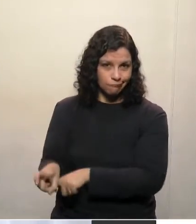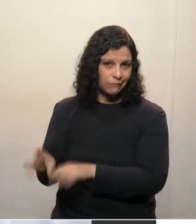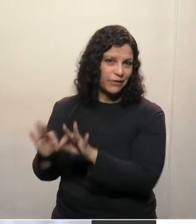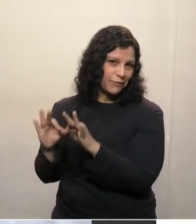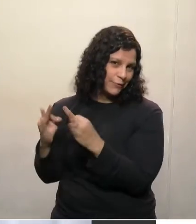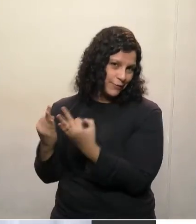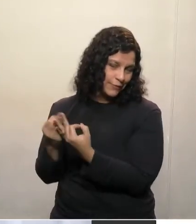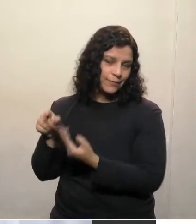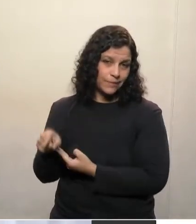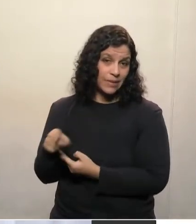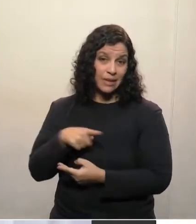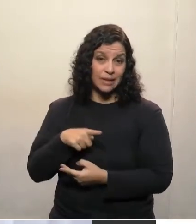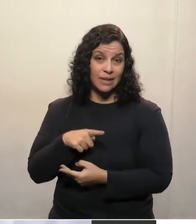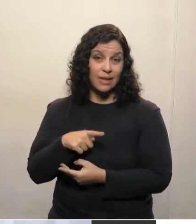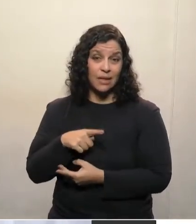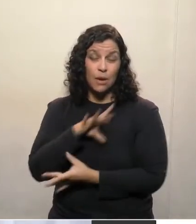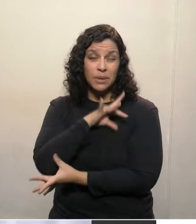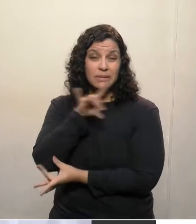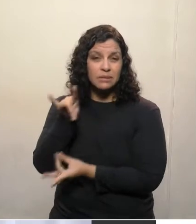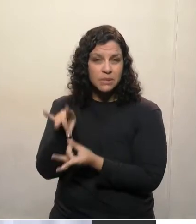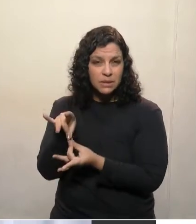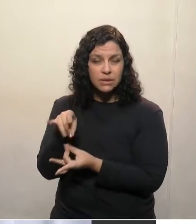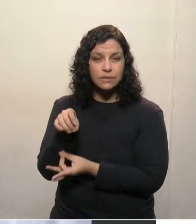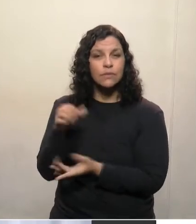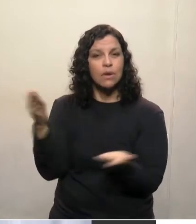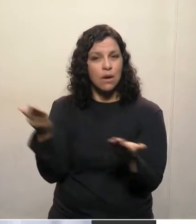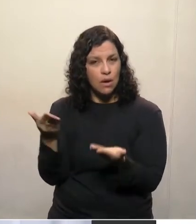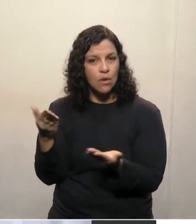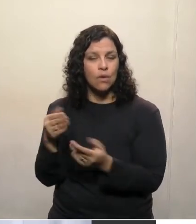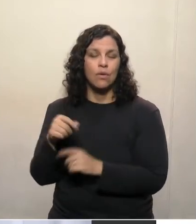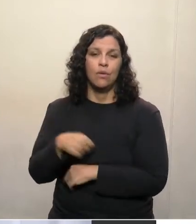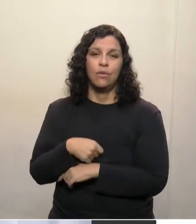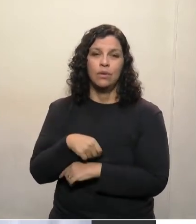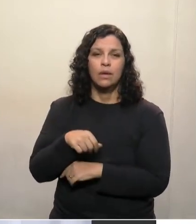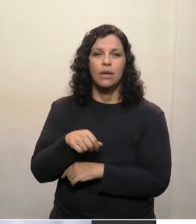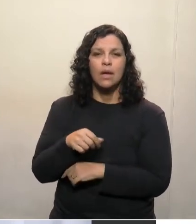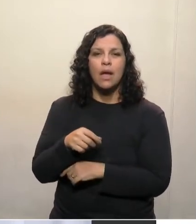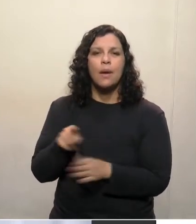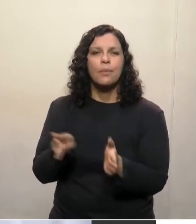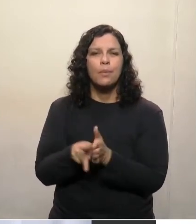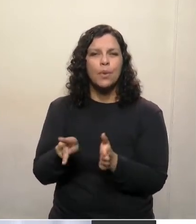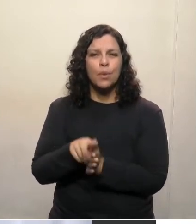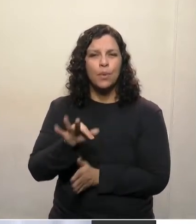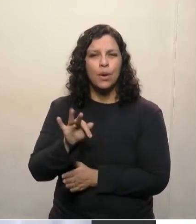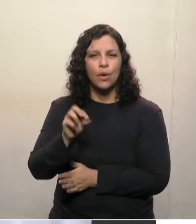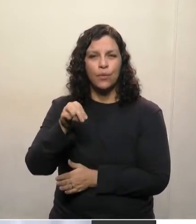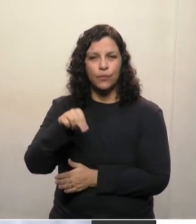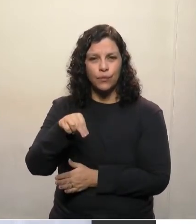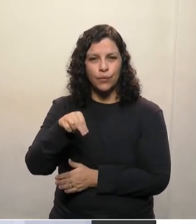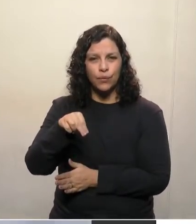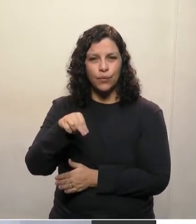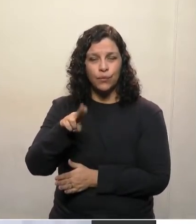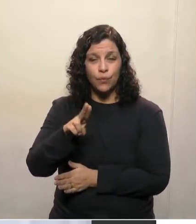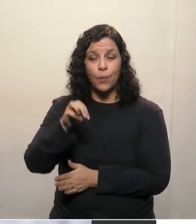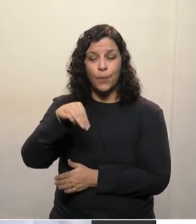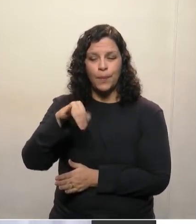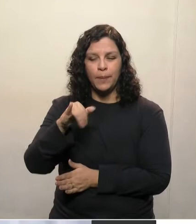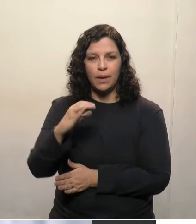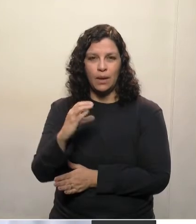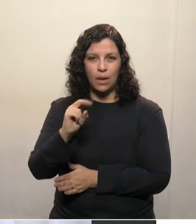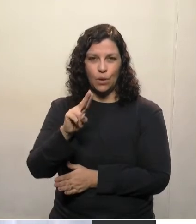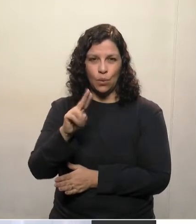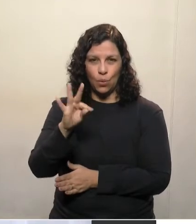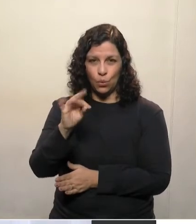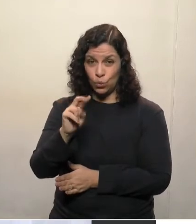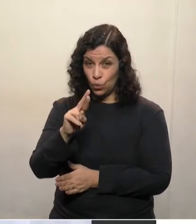situações específicas aqui da região sul do Paraná, como a fumicultura, também outros, a